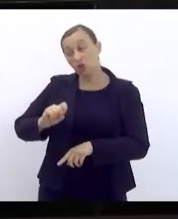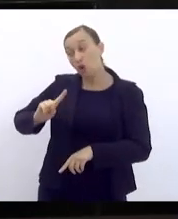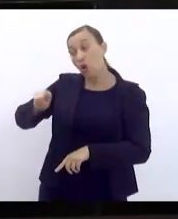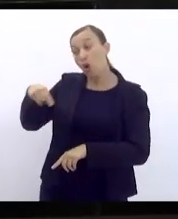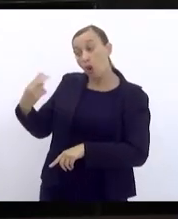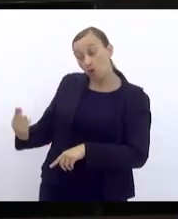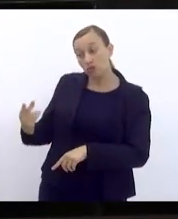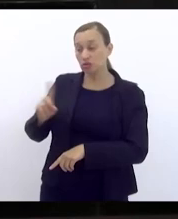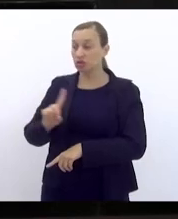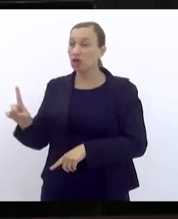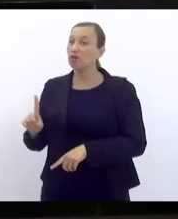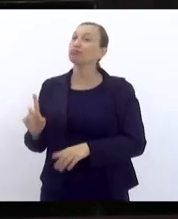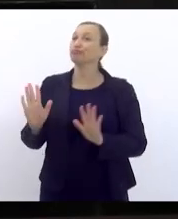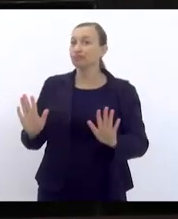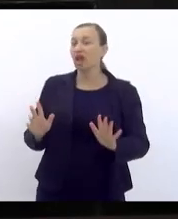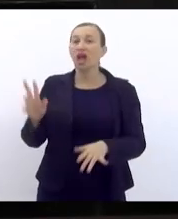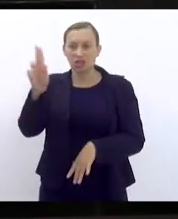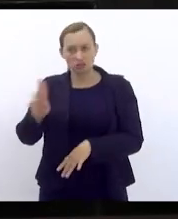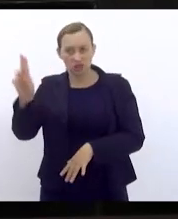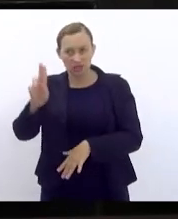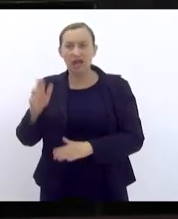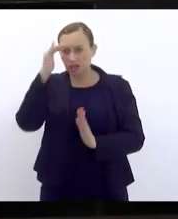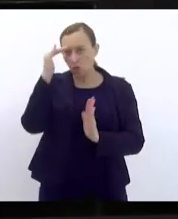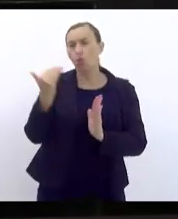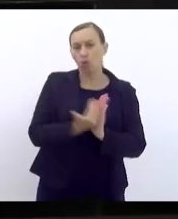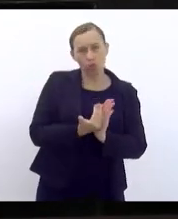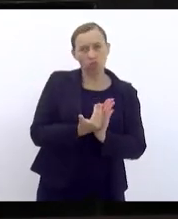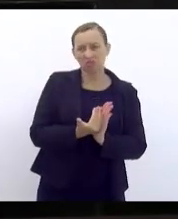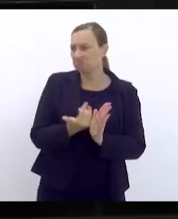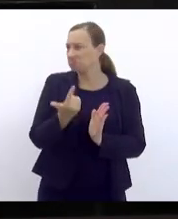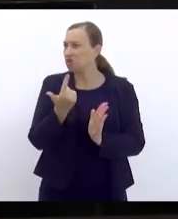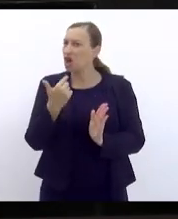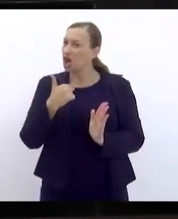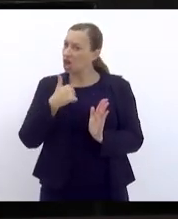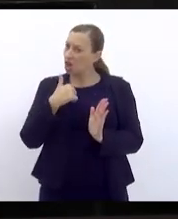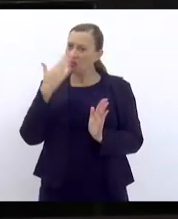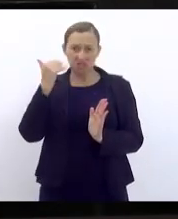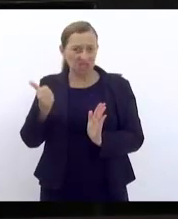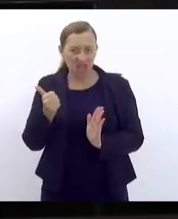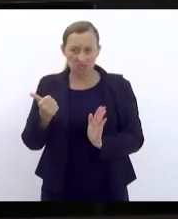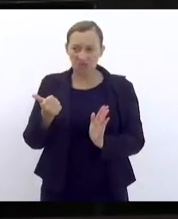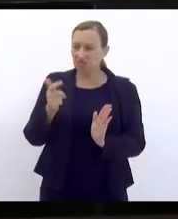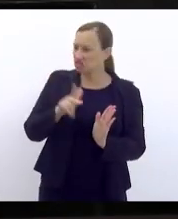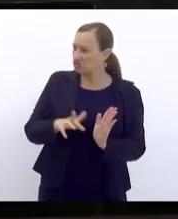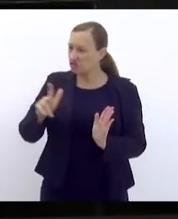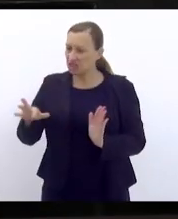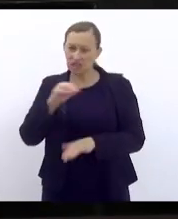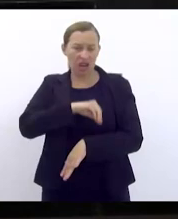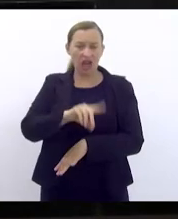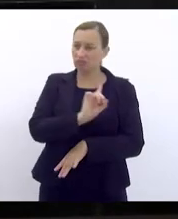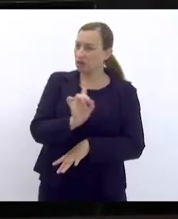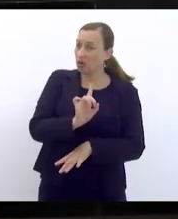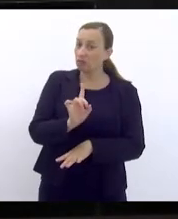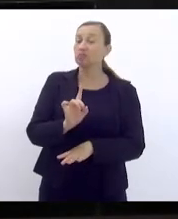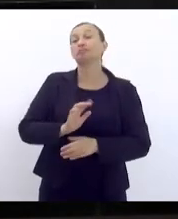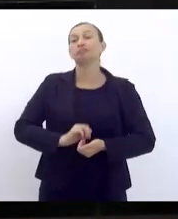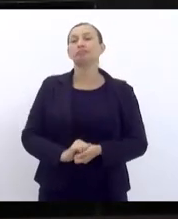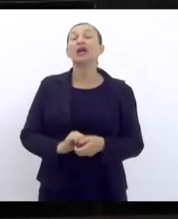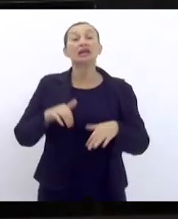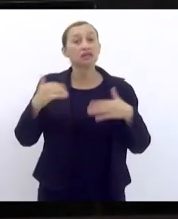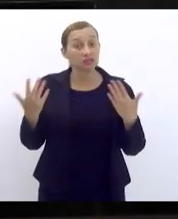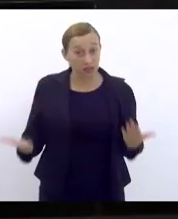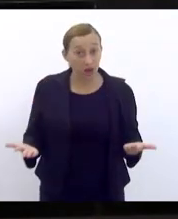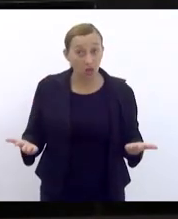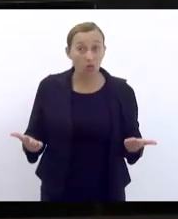isso. Não há diferença salarial que eu saiba. Pelo menos nas universidades públicas não há mesmo. Mas há. Então,